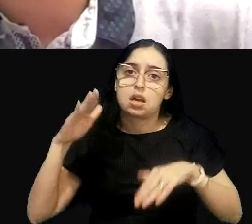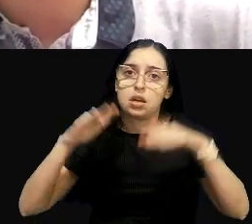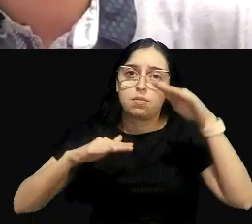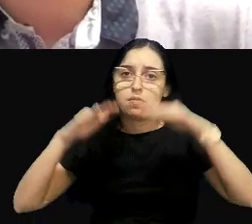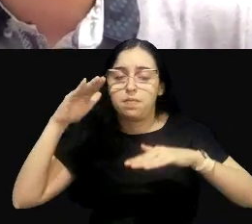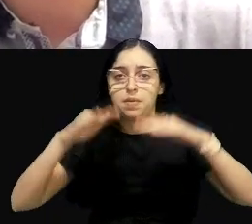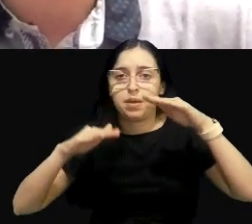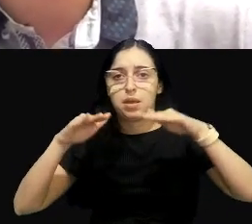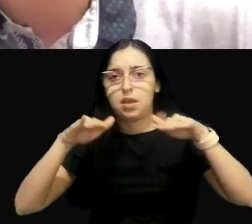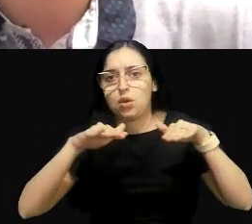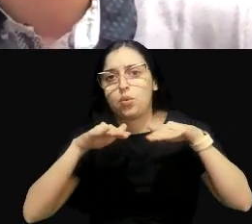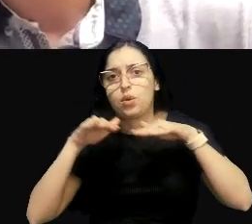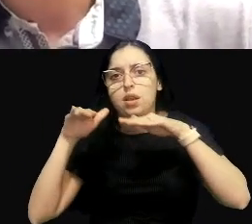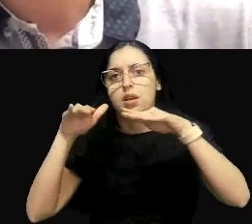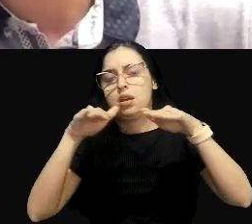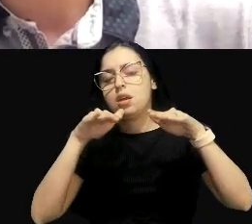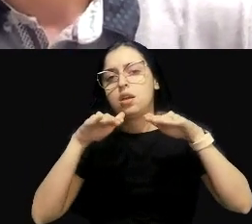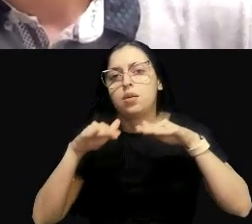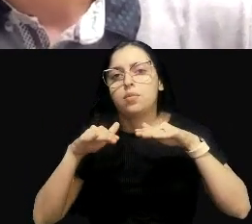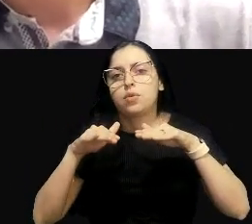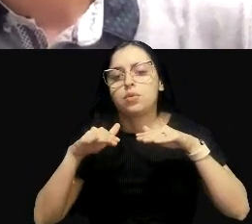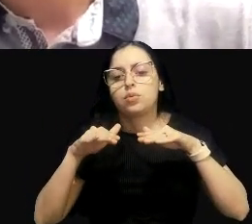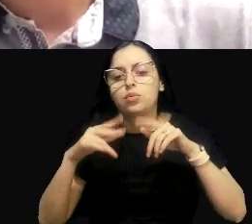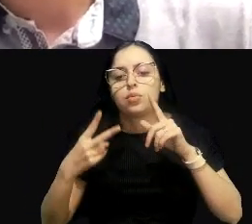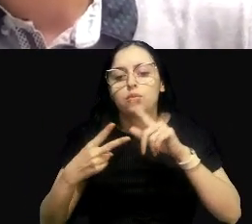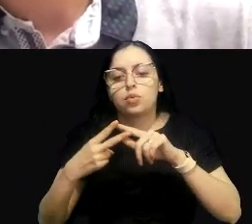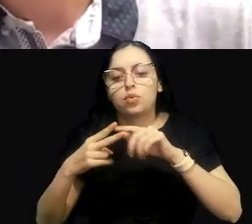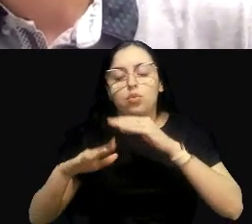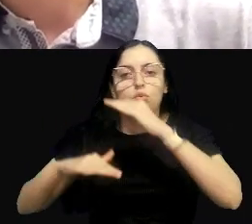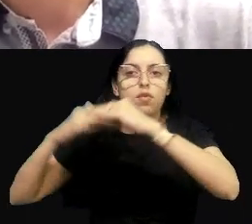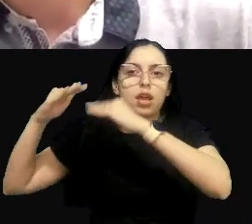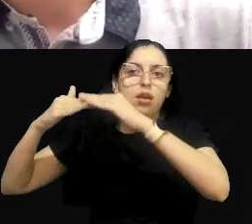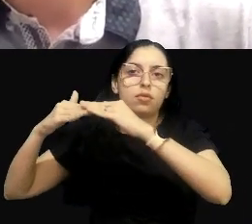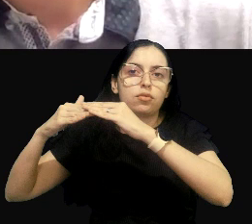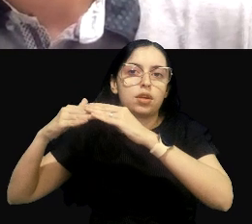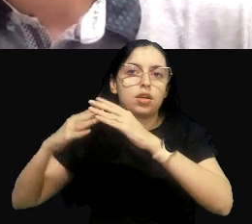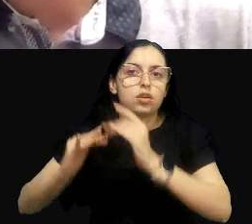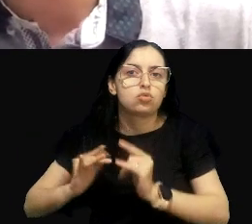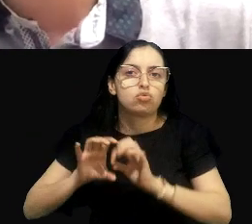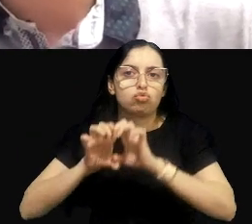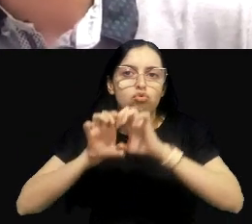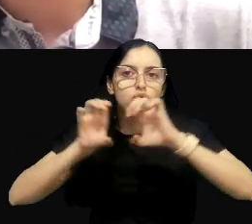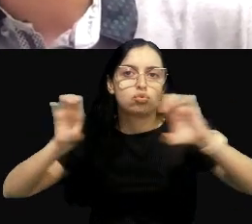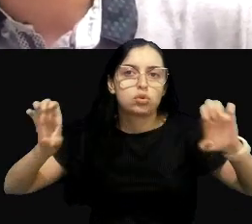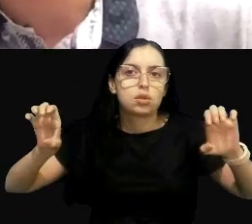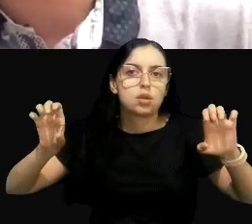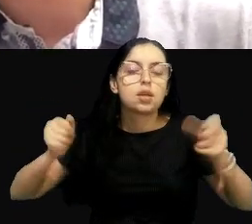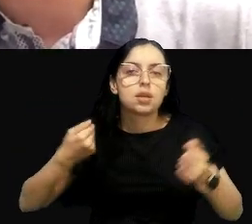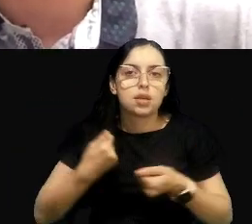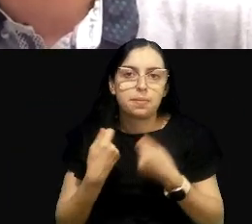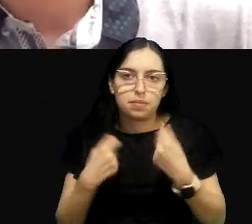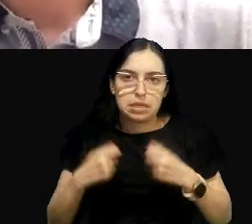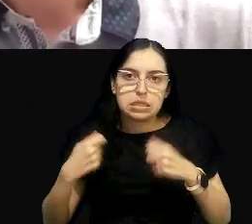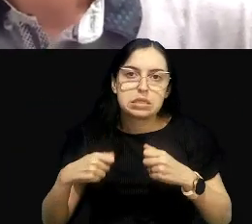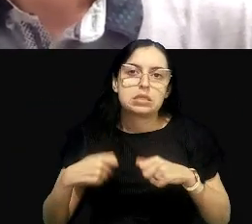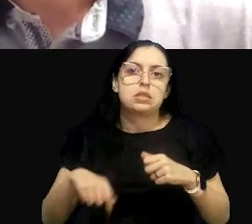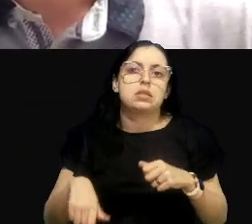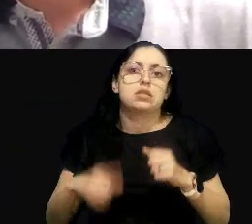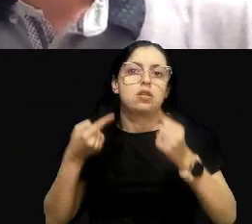desse equilíbrio que a gente tem que ter entre o avanço da estrutura de saneamento, que é inegavelmente fundamental,